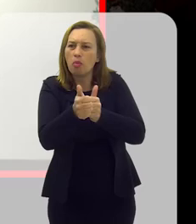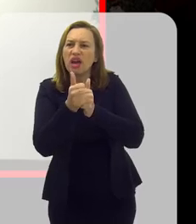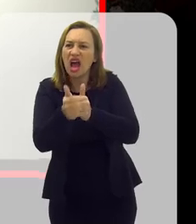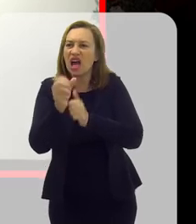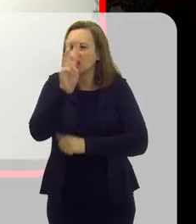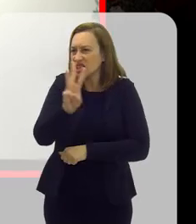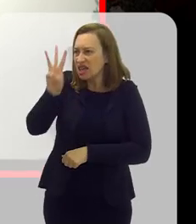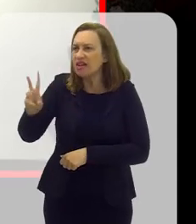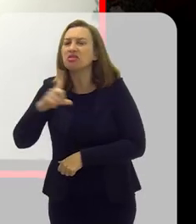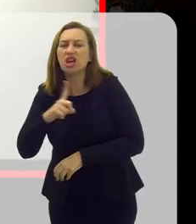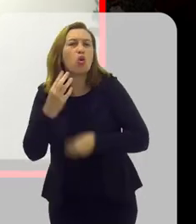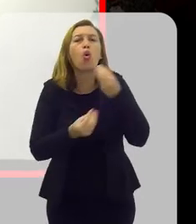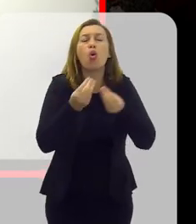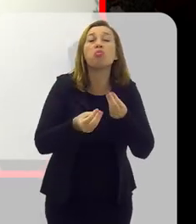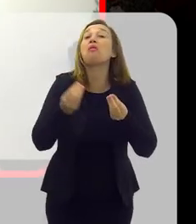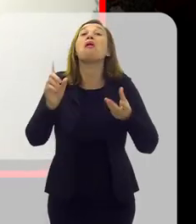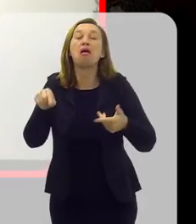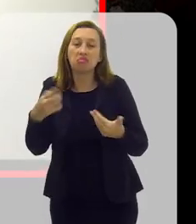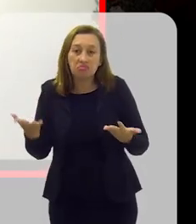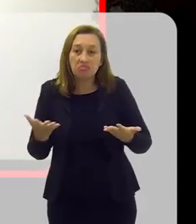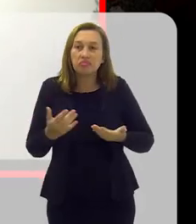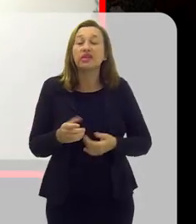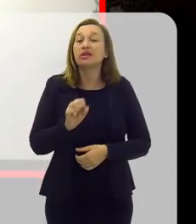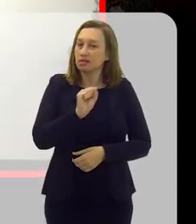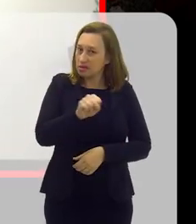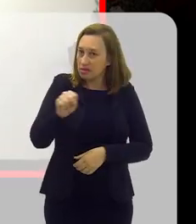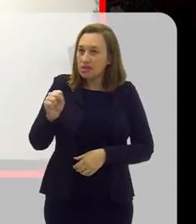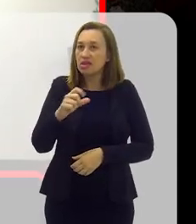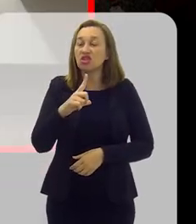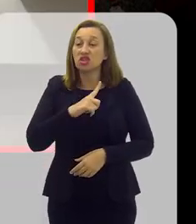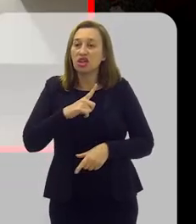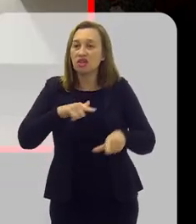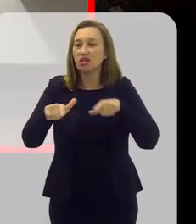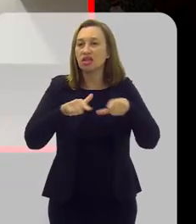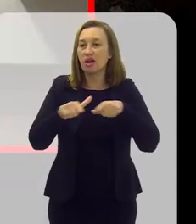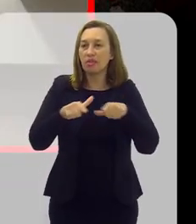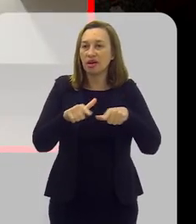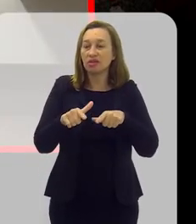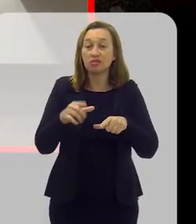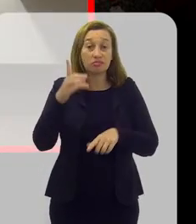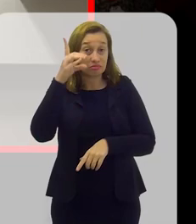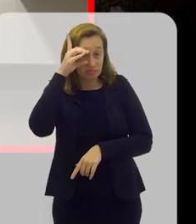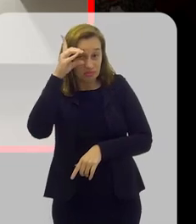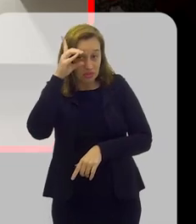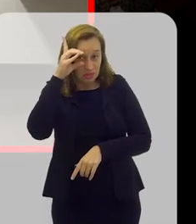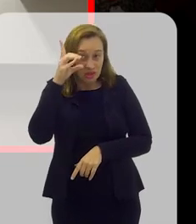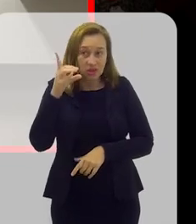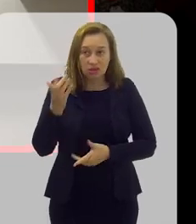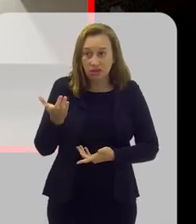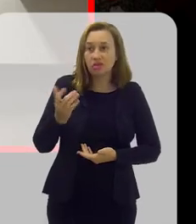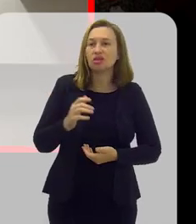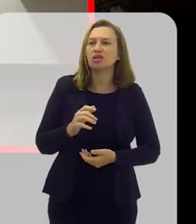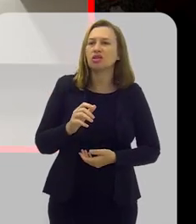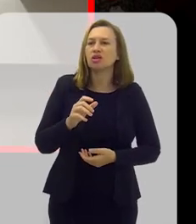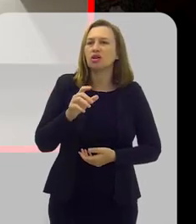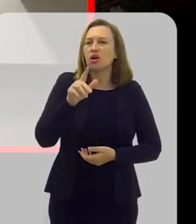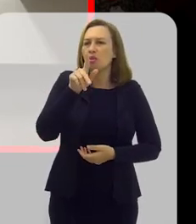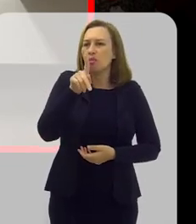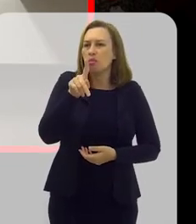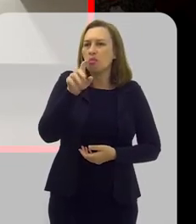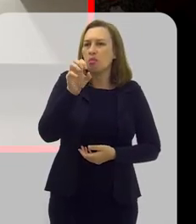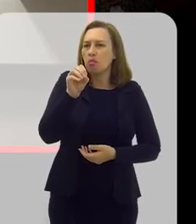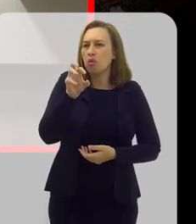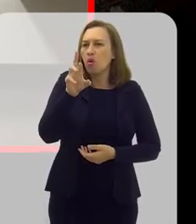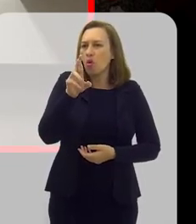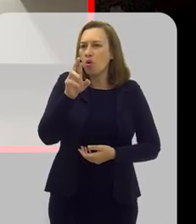Como é que é esse programa? A gente tem bastante do nosso trabalho no nosso Instagram, que é arroba por um sorriso, um numeral.